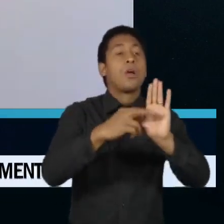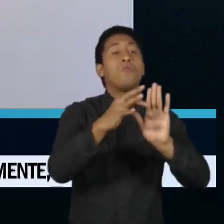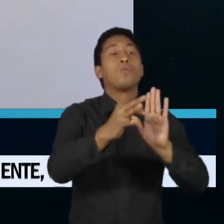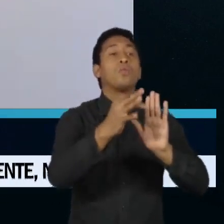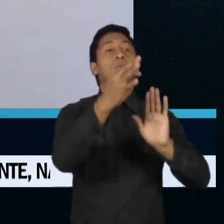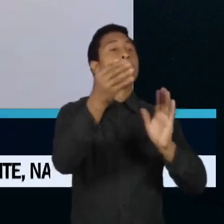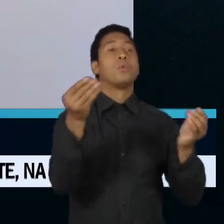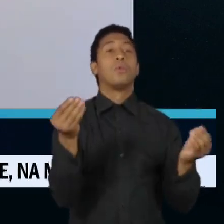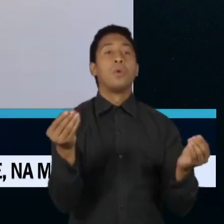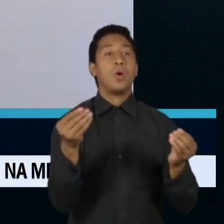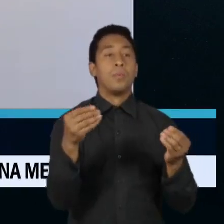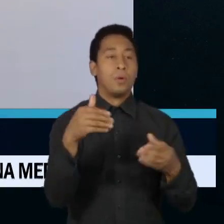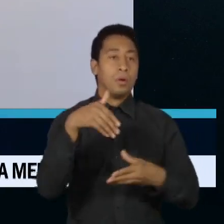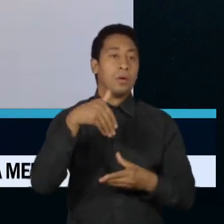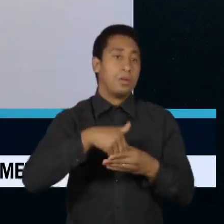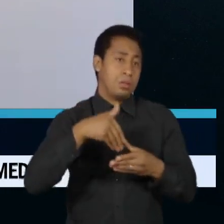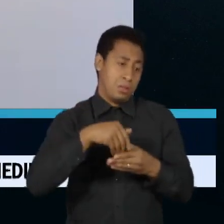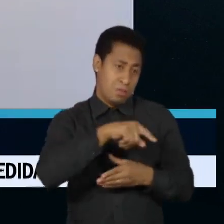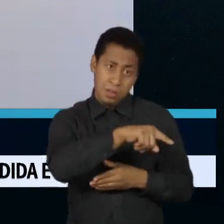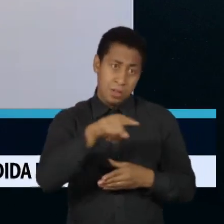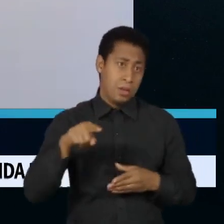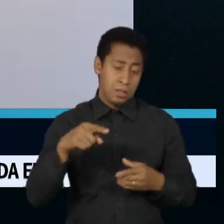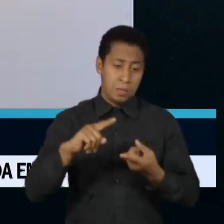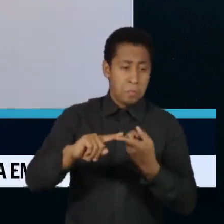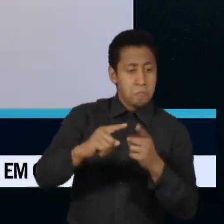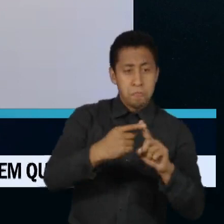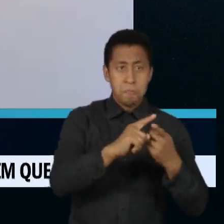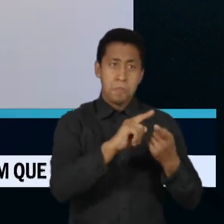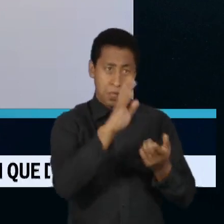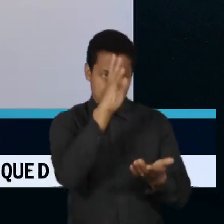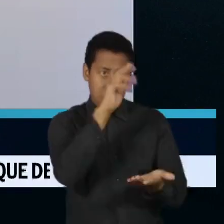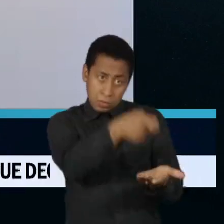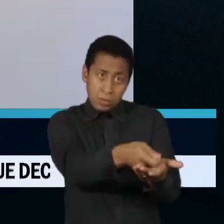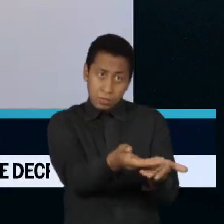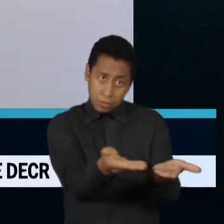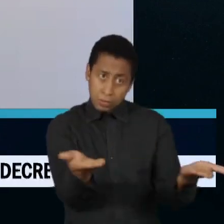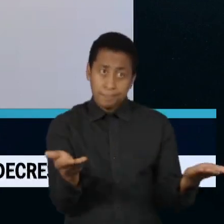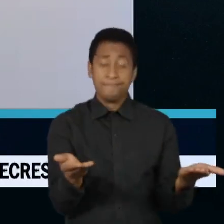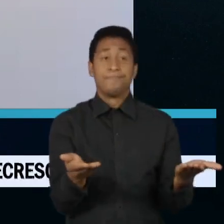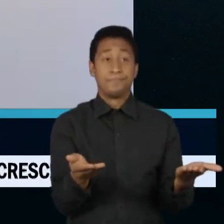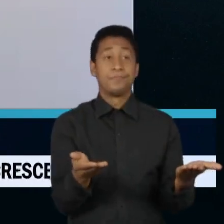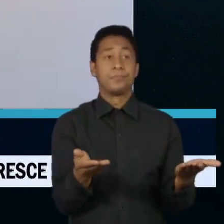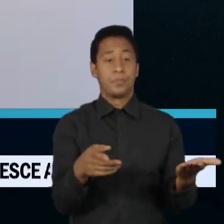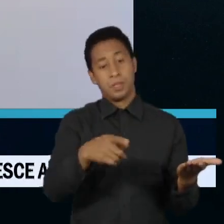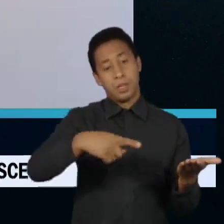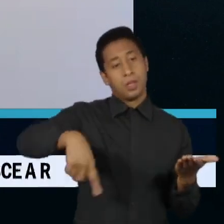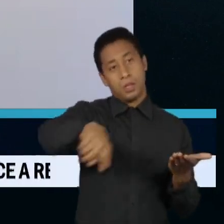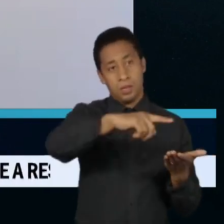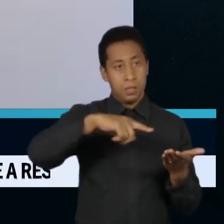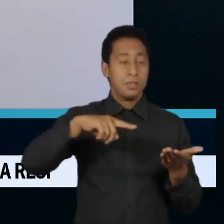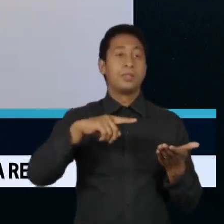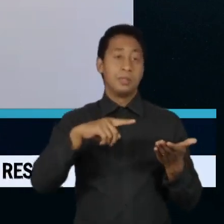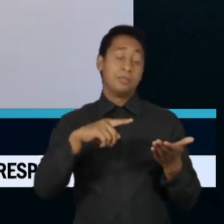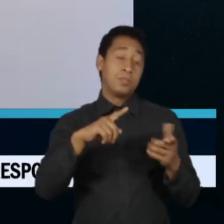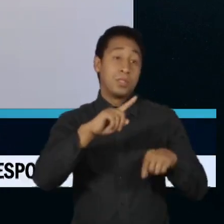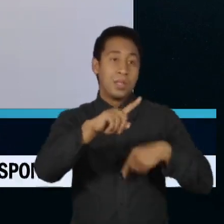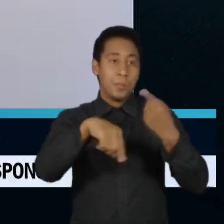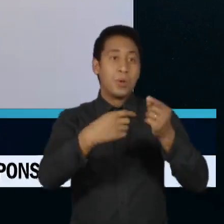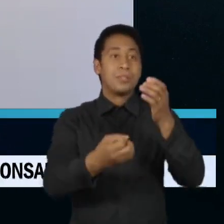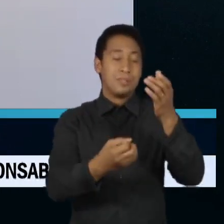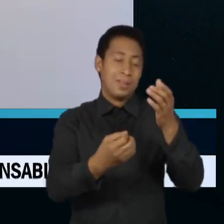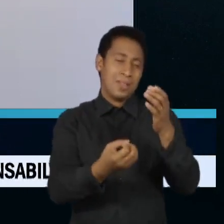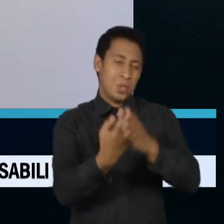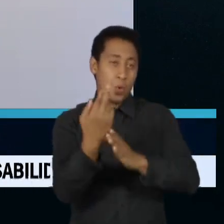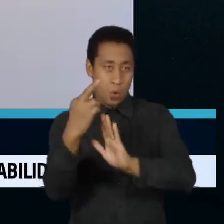acontecerão. Elas são as pessoas que são, que devem se submeter a essas regras e ao